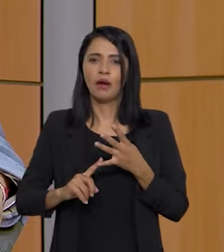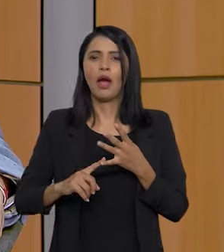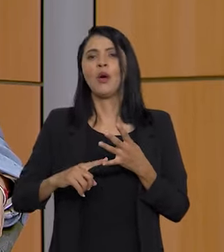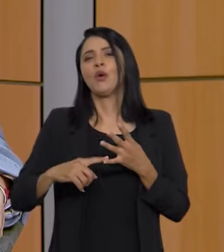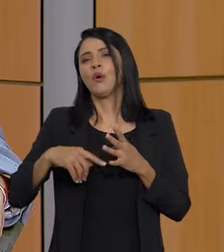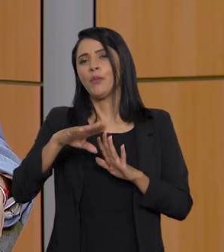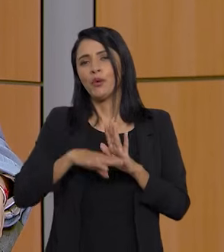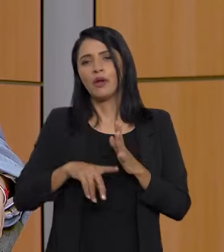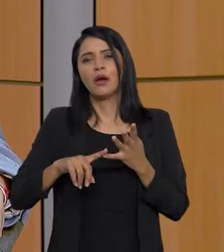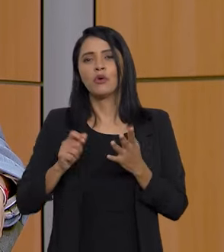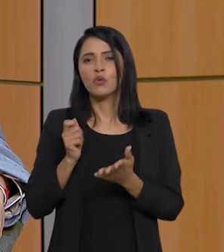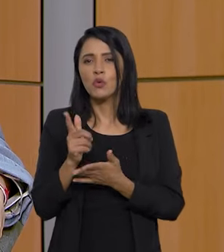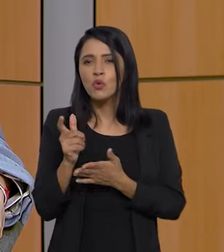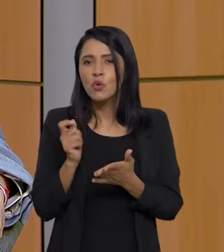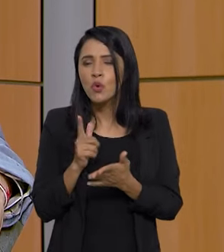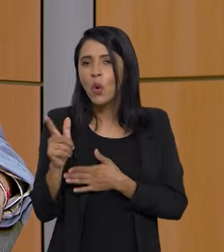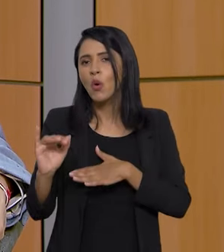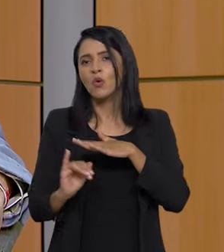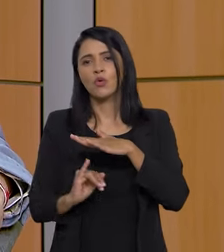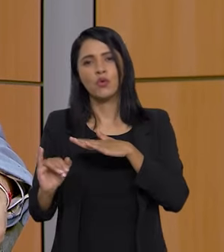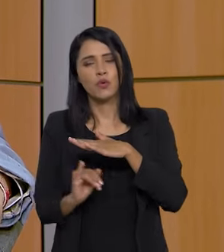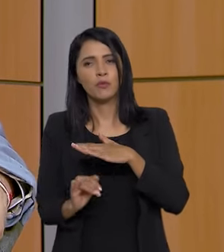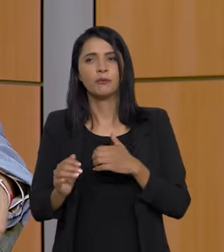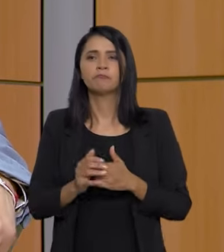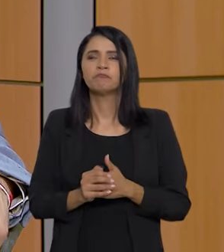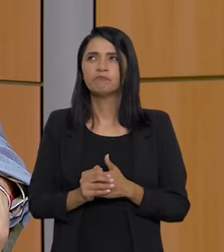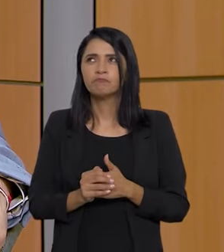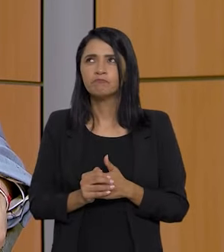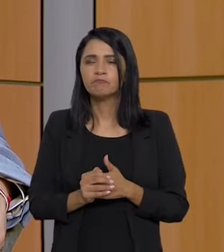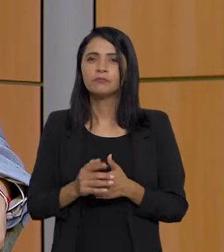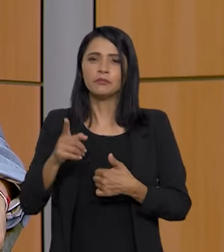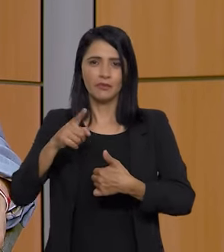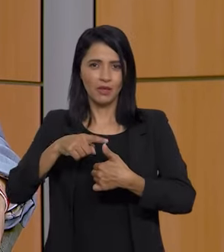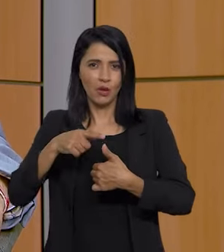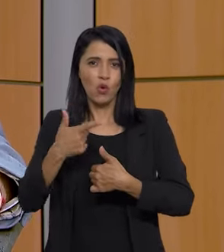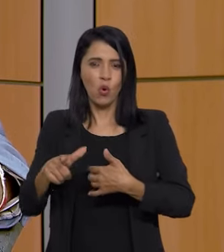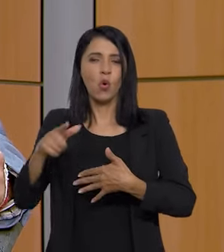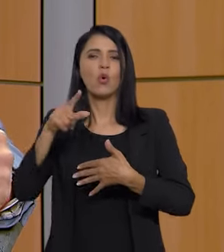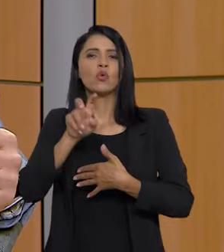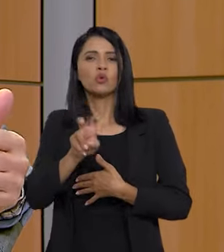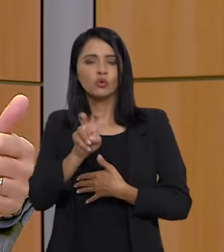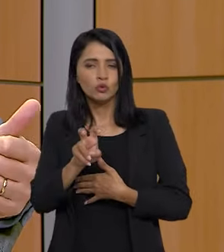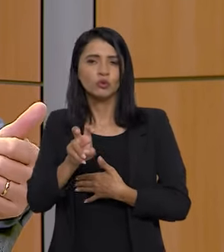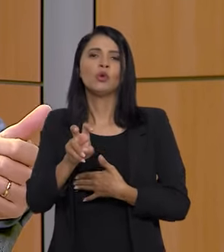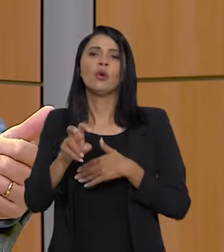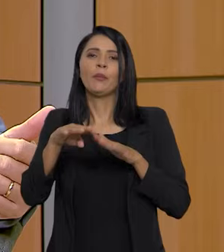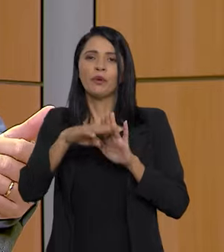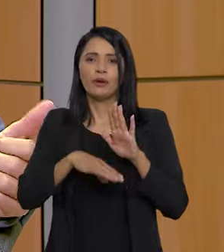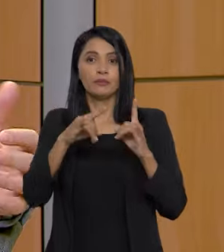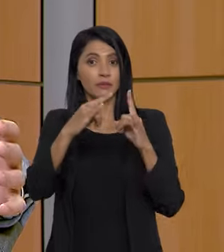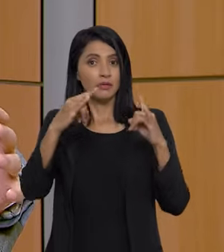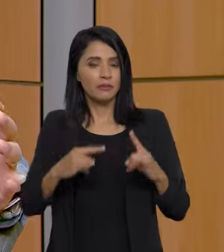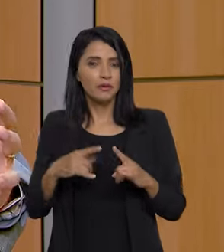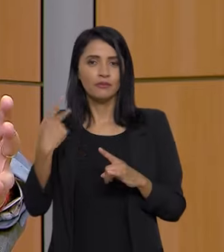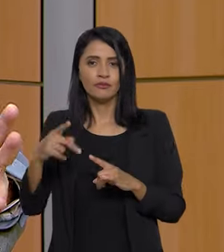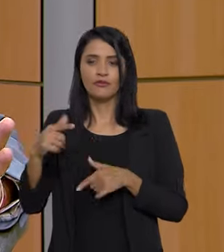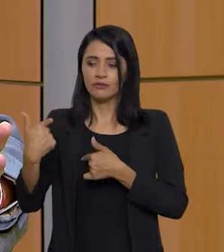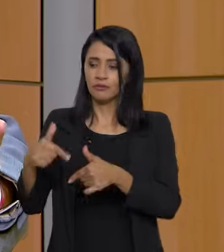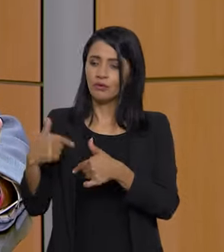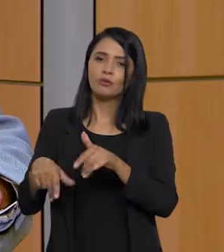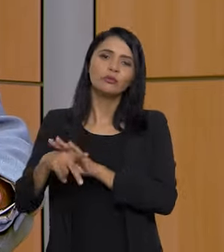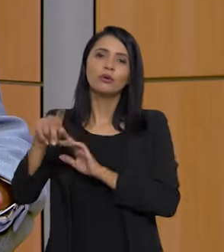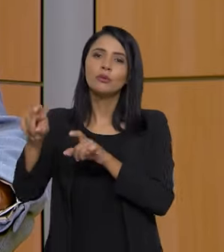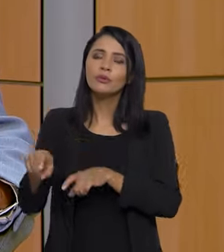Programa Nacional de Compras Institucionais, programas de assentamentos de